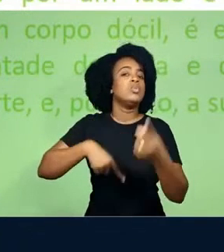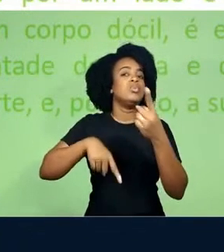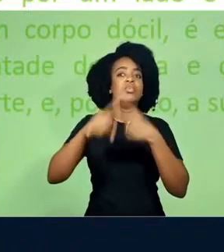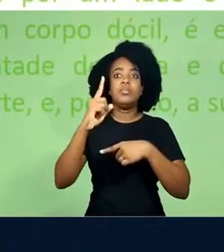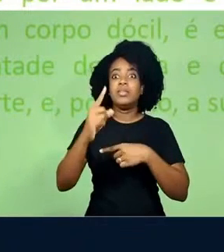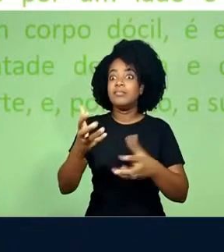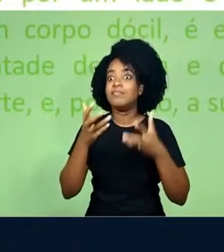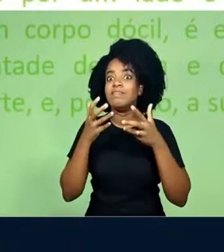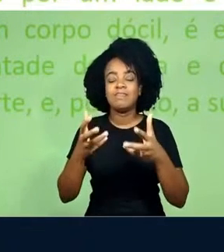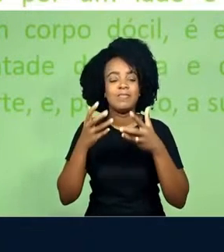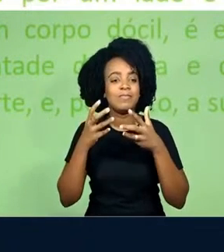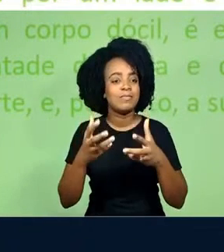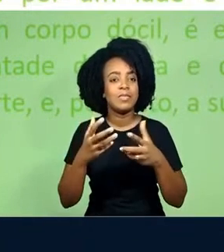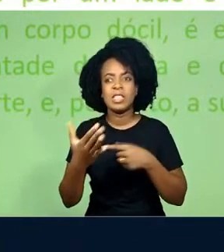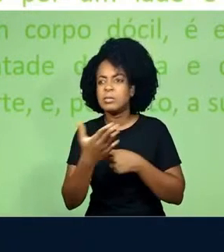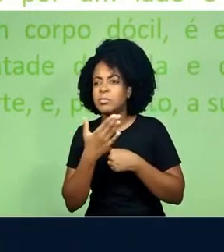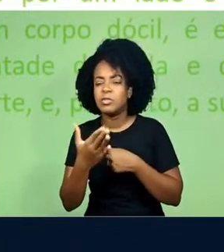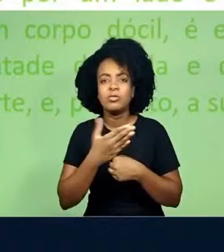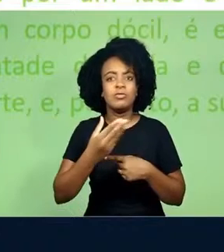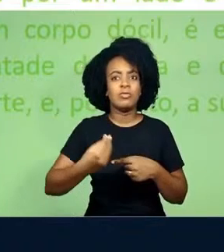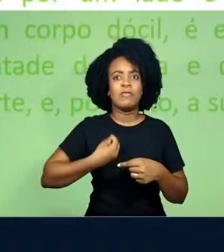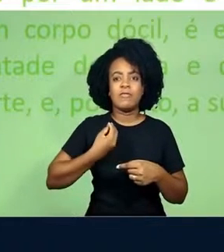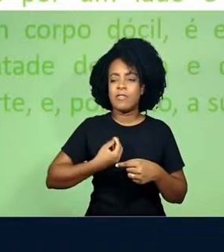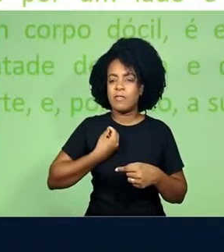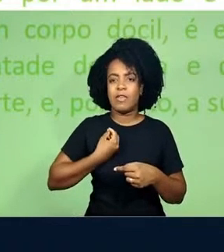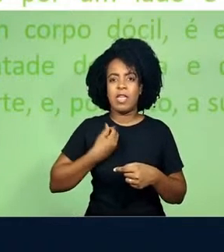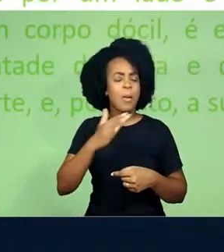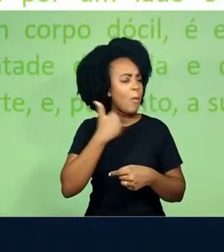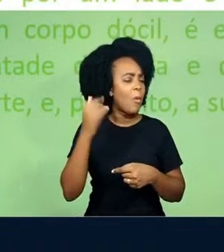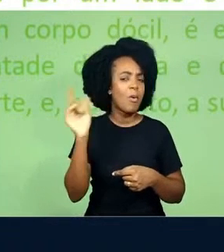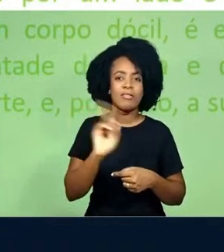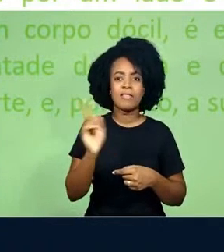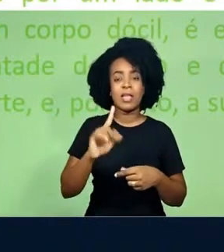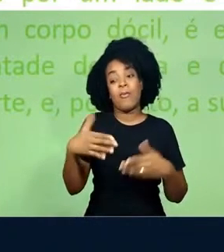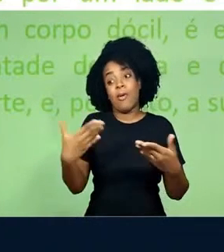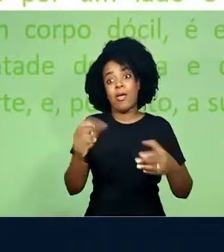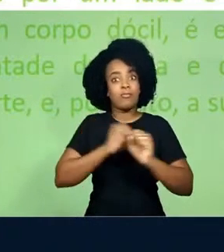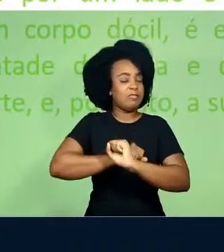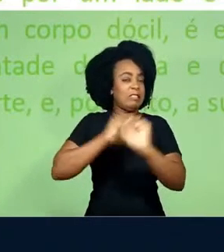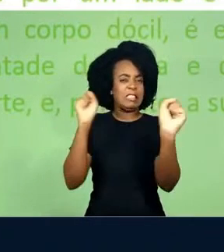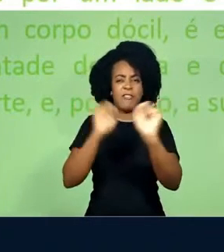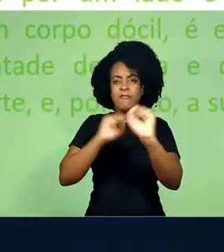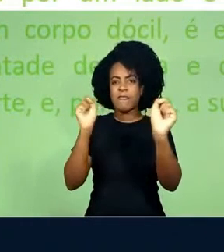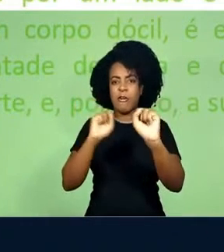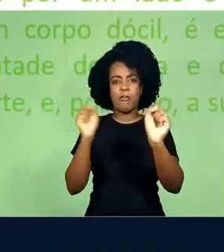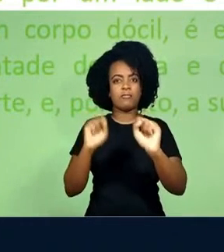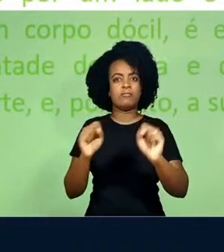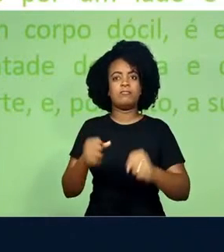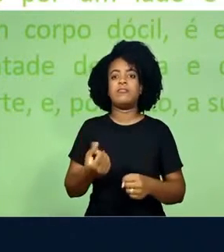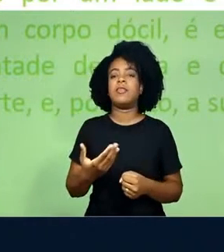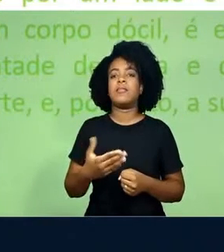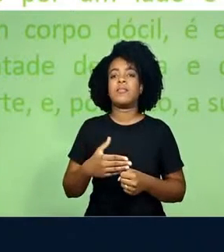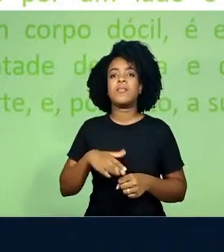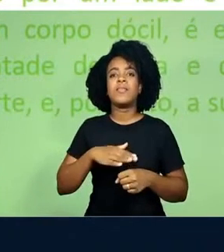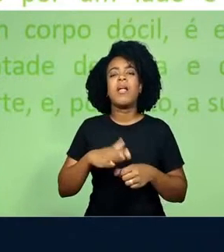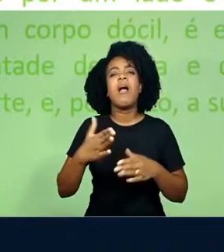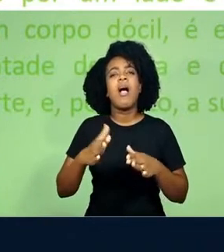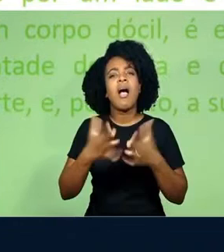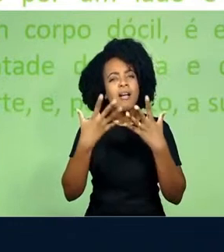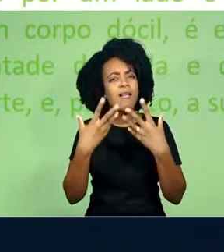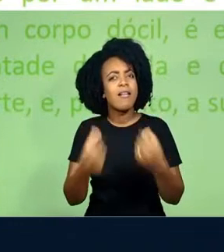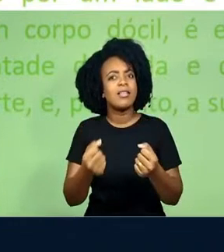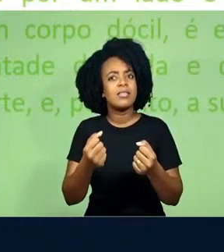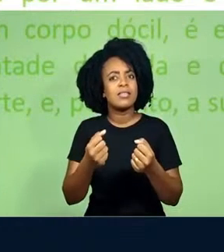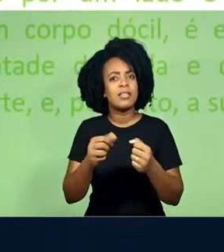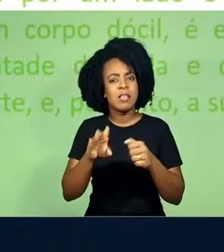busca por ardear a morte, e portanto a sua revolta, a sua insubmissão, a deixar de